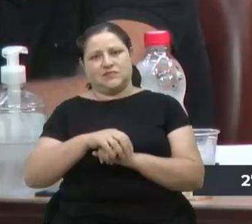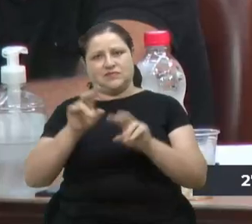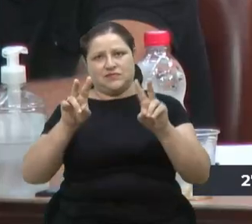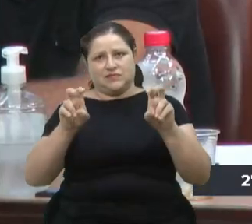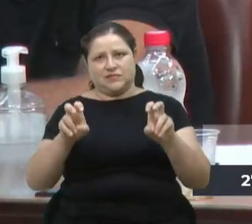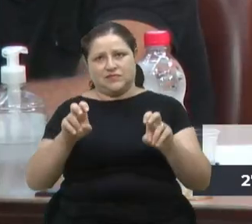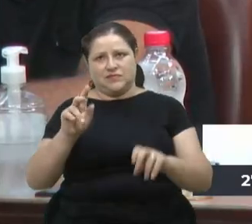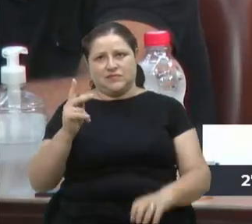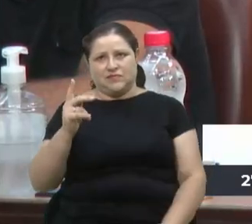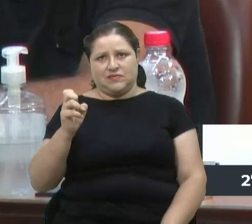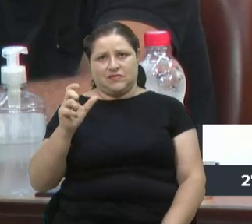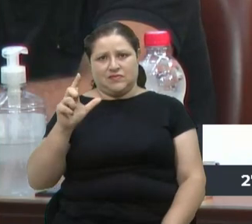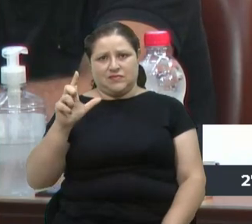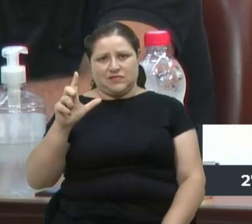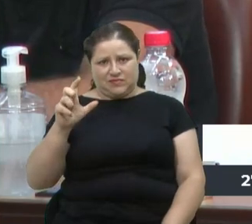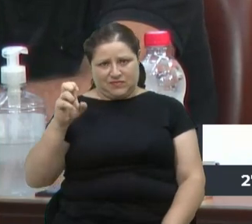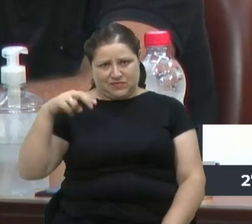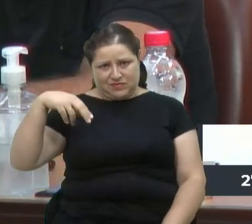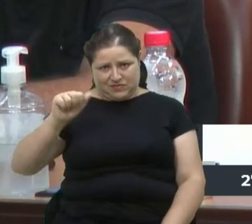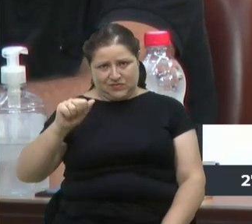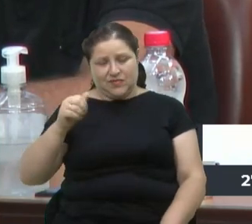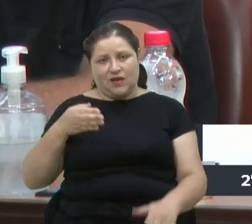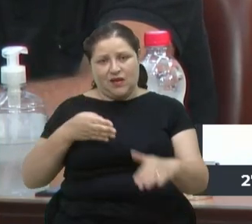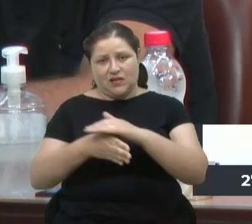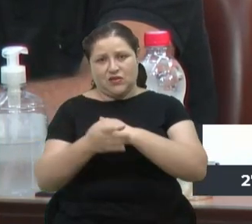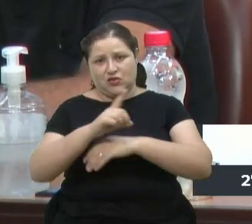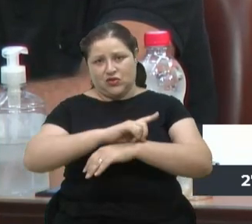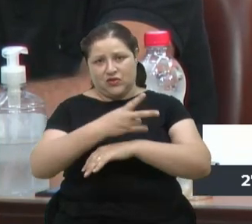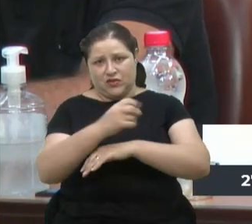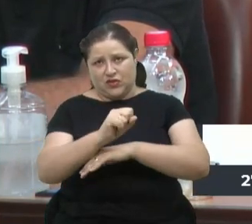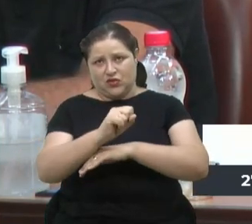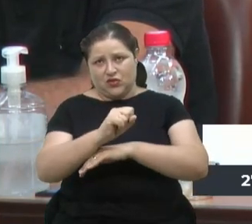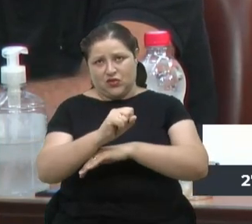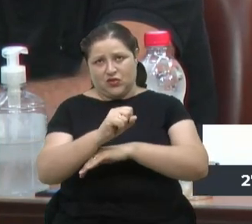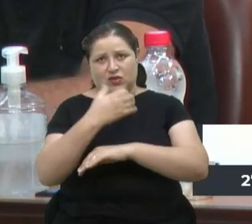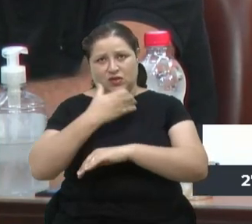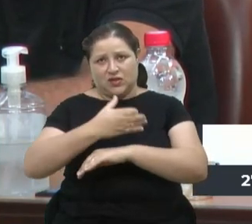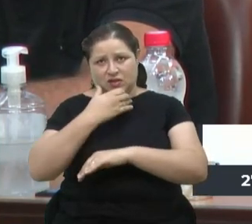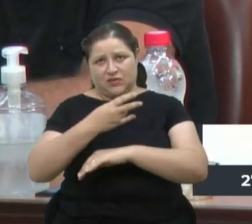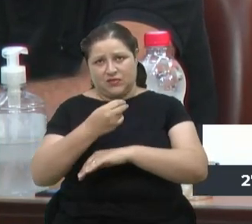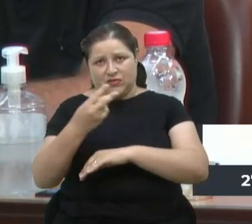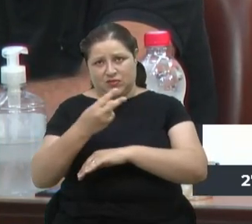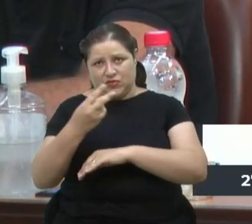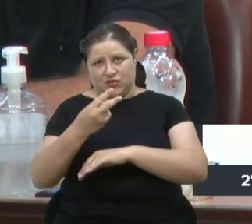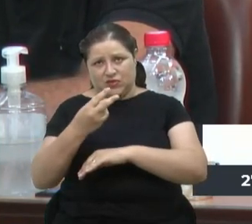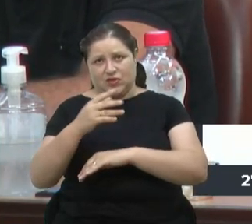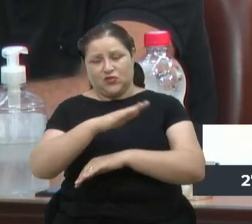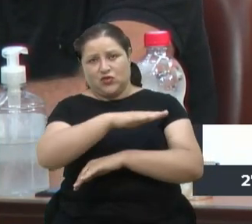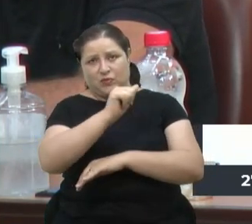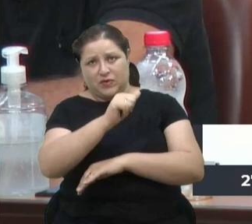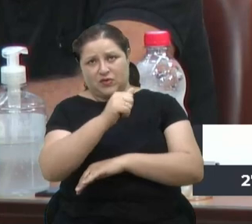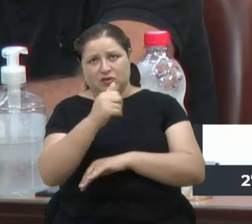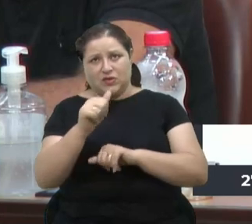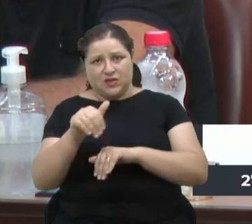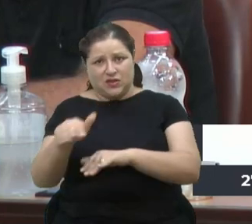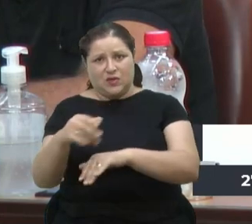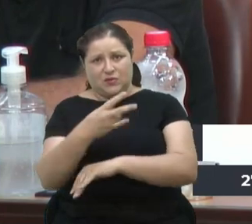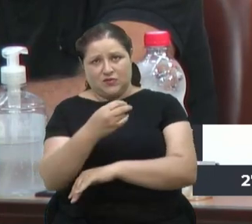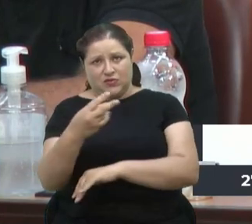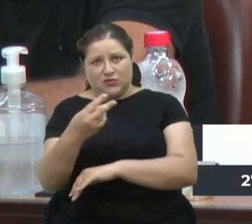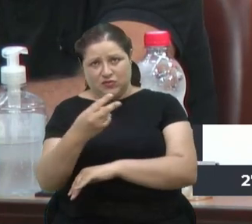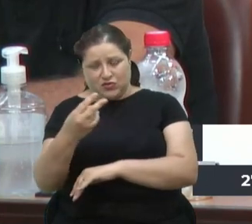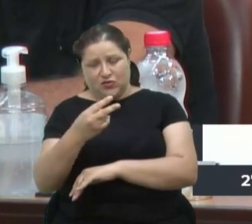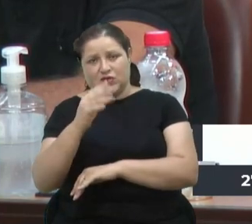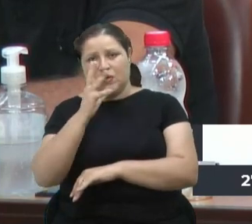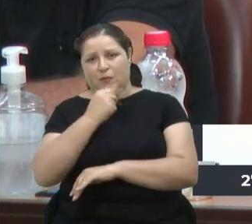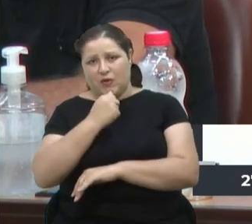a Helena, ela entrou no dia 28 de 12 de 2022, estão chamando setembro de 2022. Mais ou menos três meses